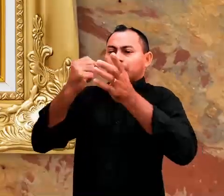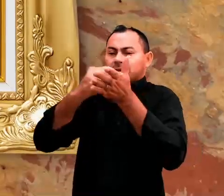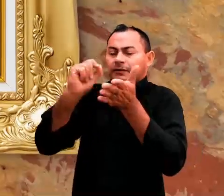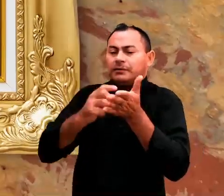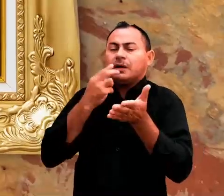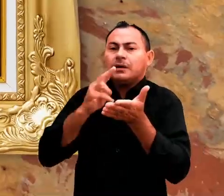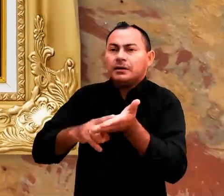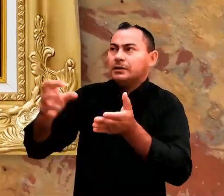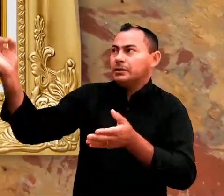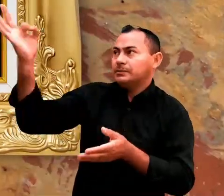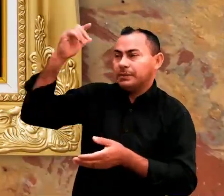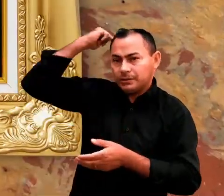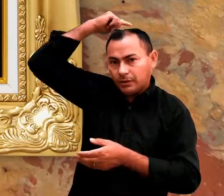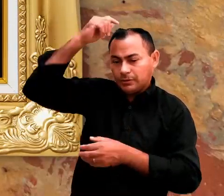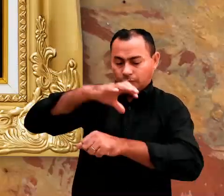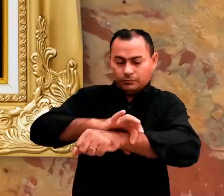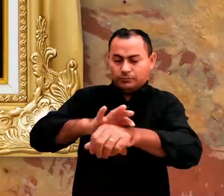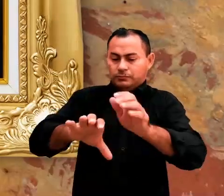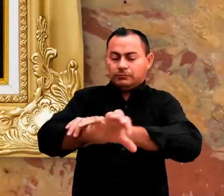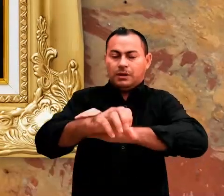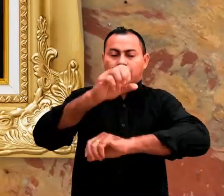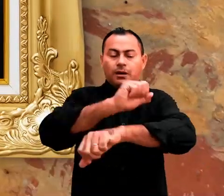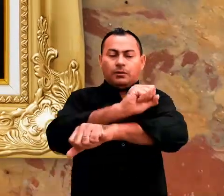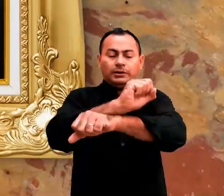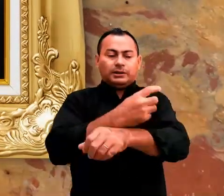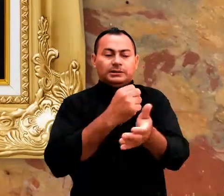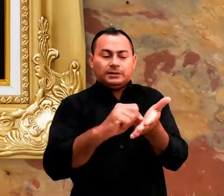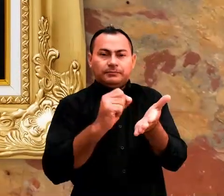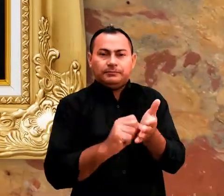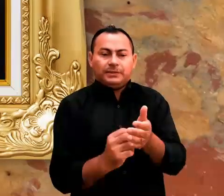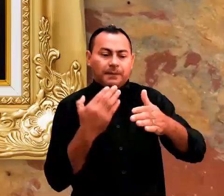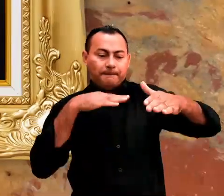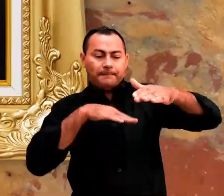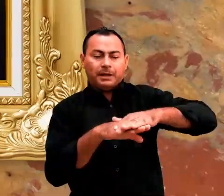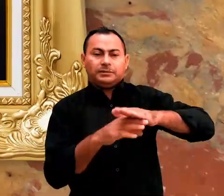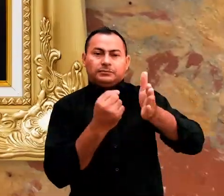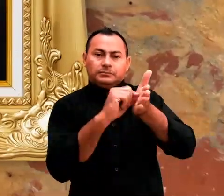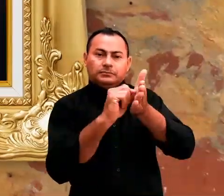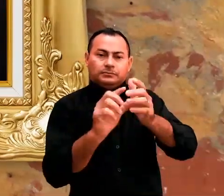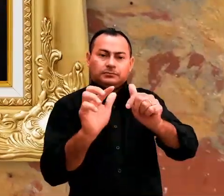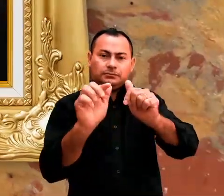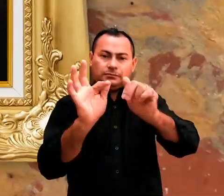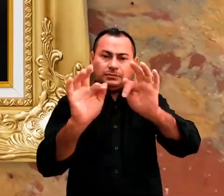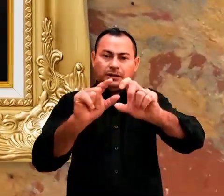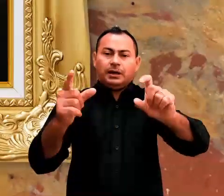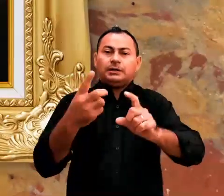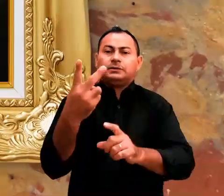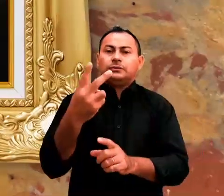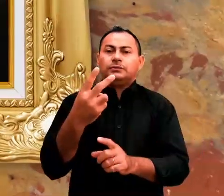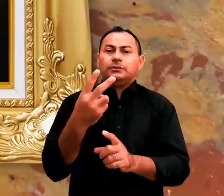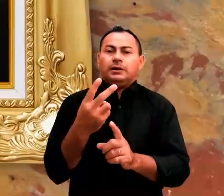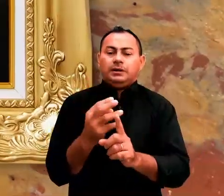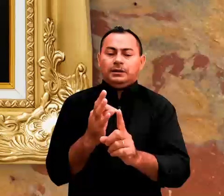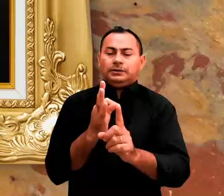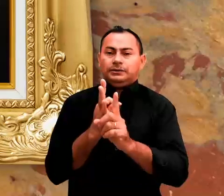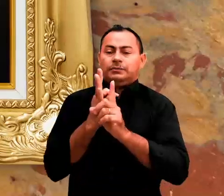inspiradas pelo Espírito com os pulsos acorrentados. Embaixo, a inscrição de 2 Timóteo. Estou preso como